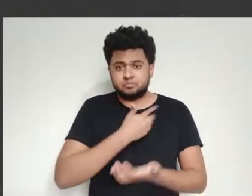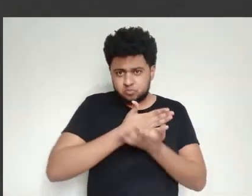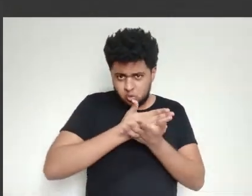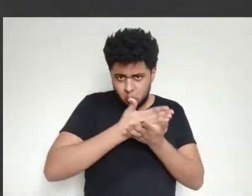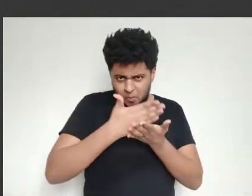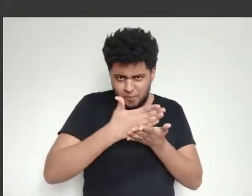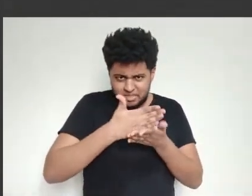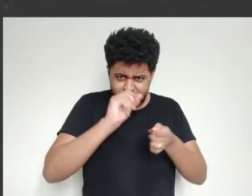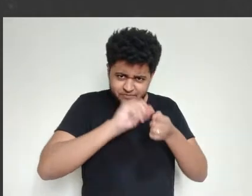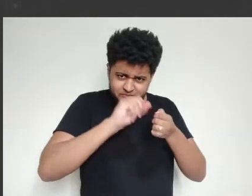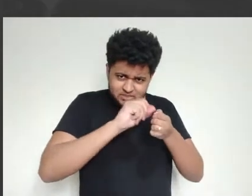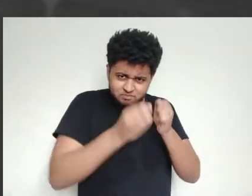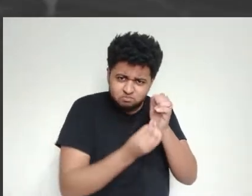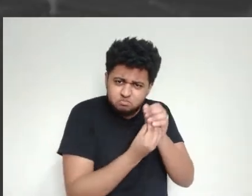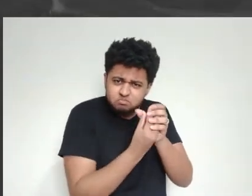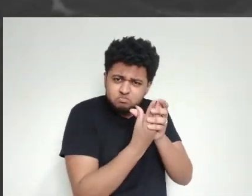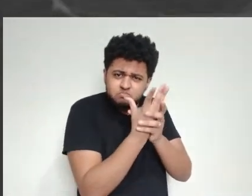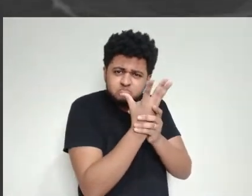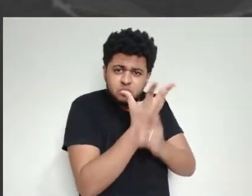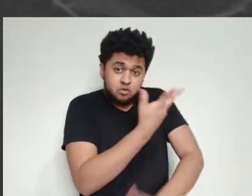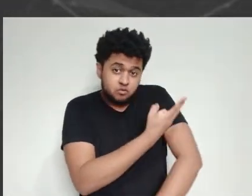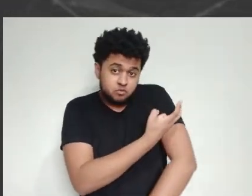possíveis problemas.